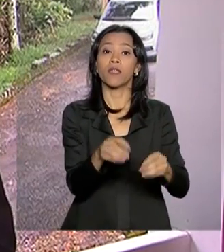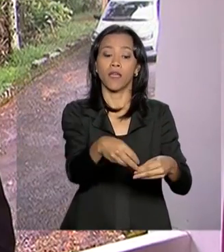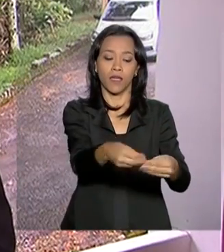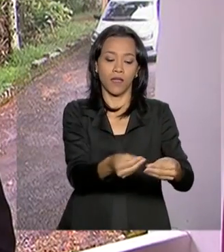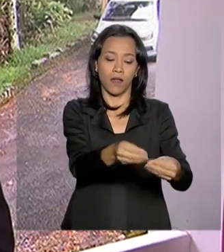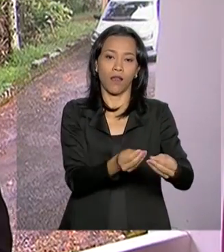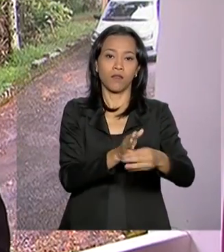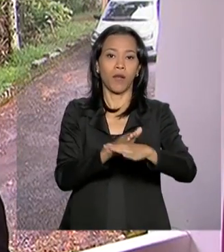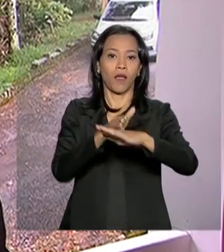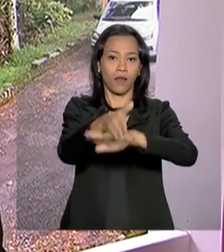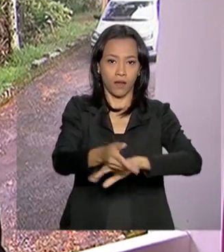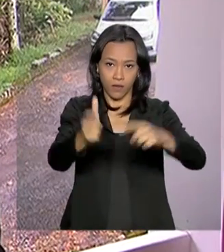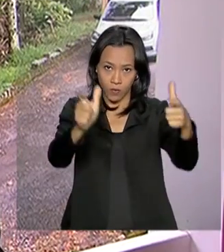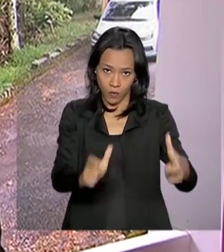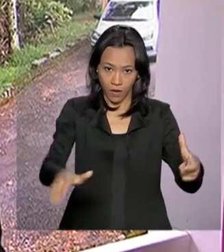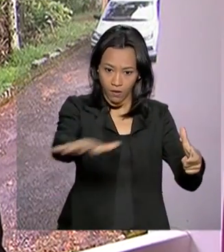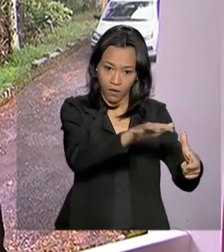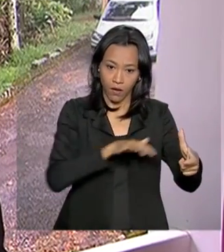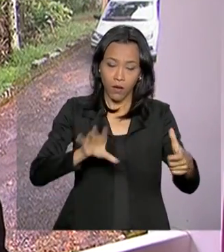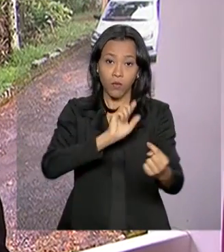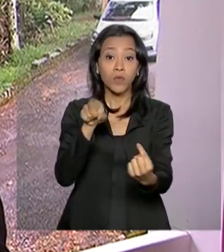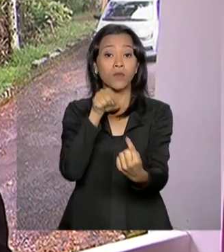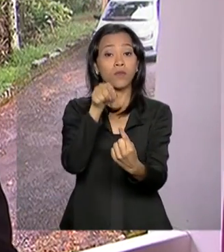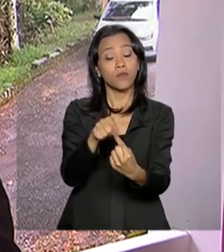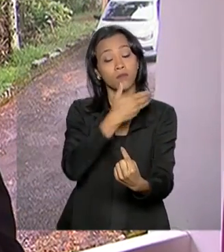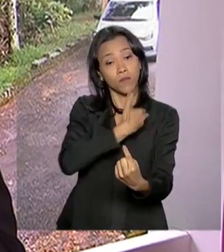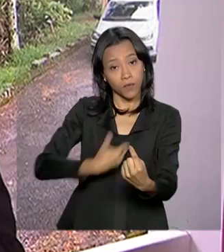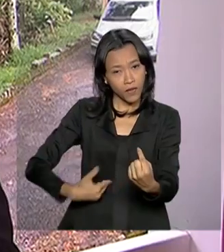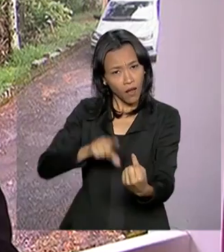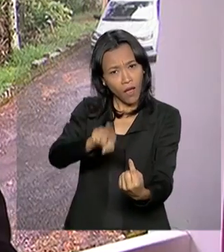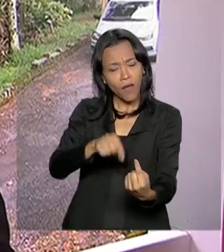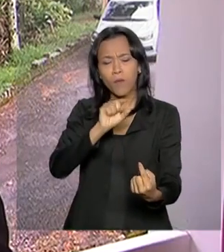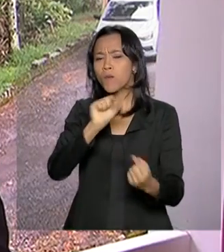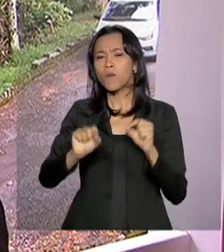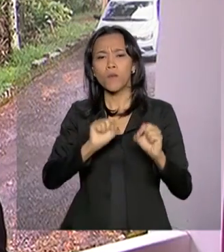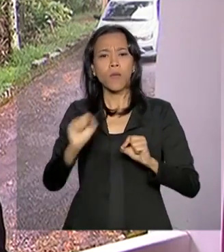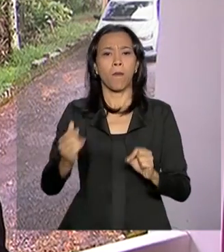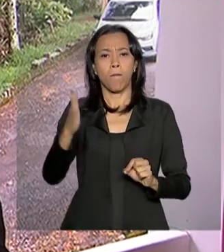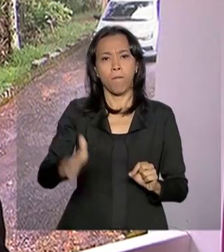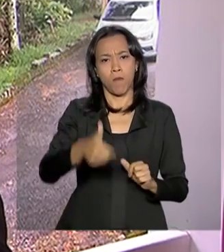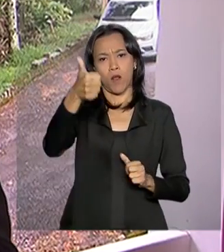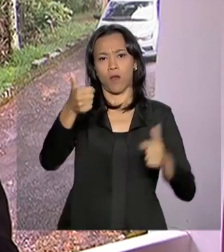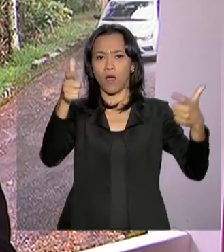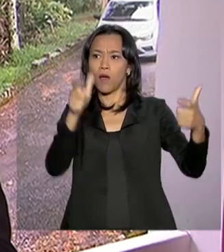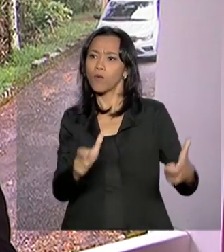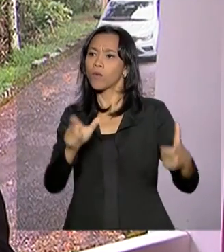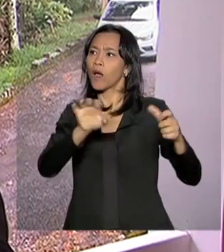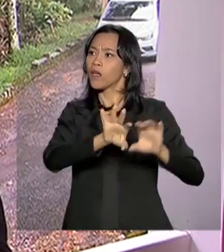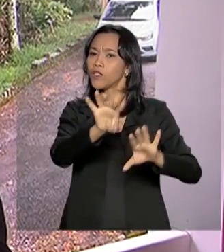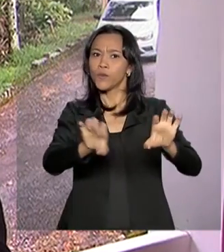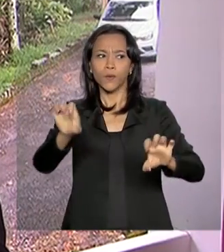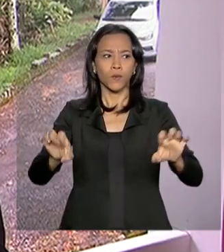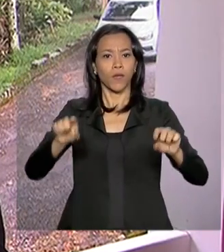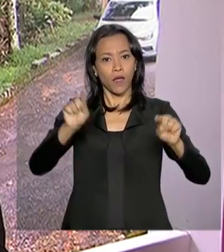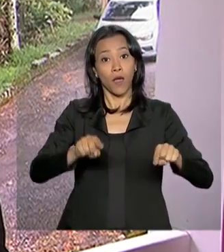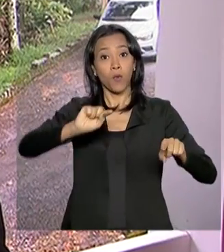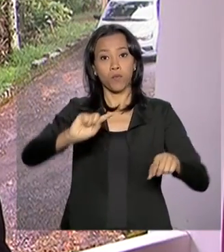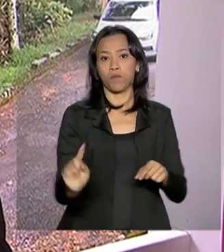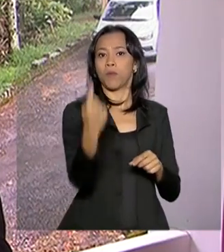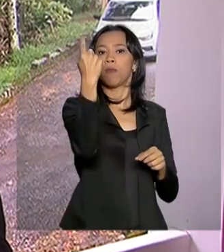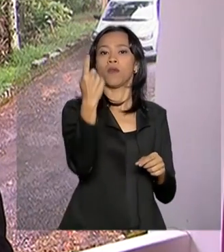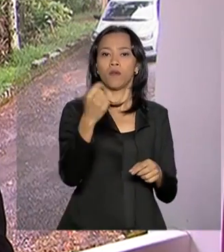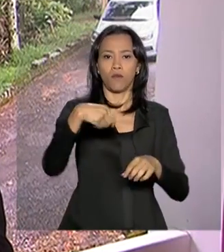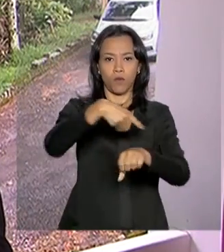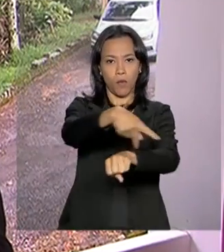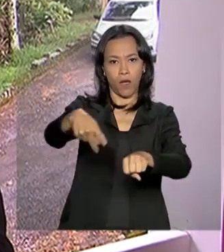Parque Nacional de Tatiaia. O objetivo do governo federal com isso é melhorar a estrutura do parque, que é o primeiro parque nacional do país.